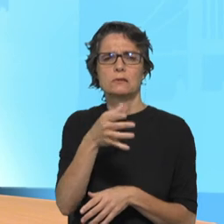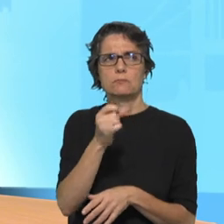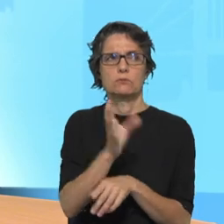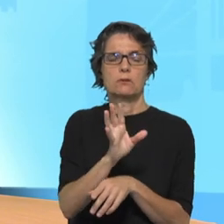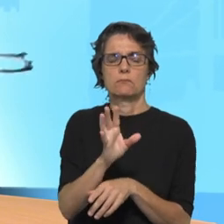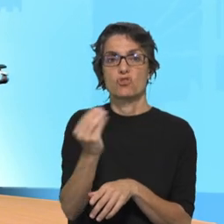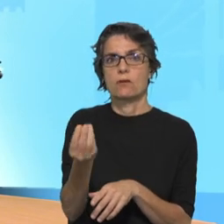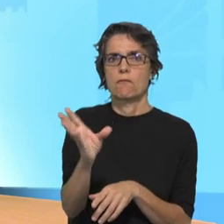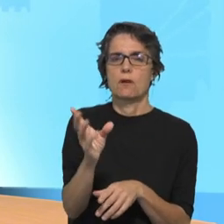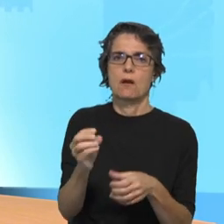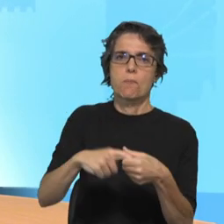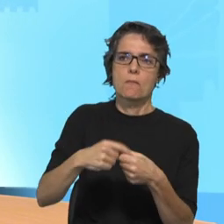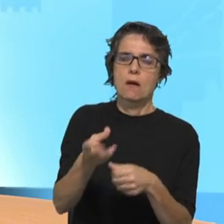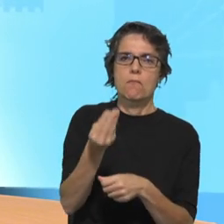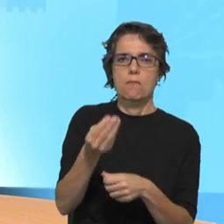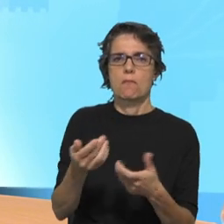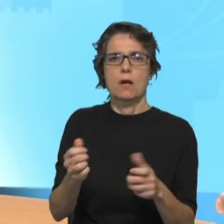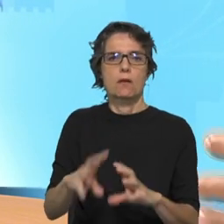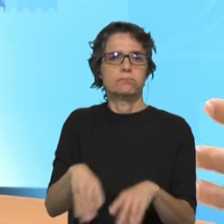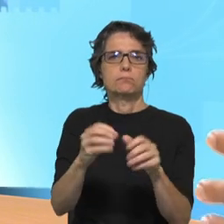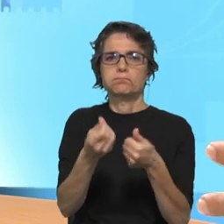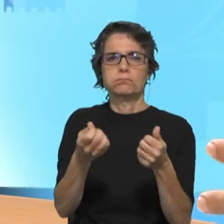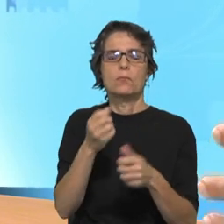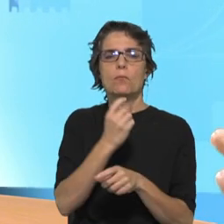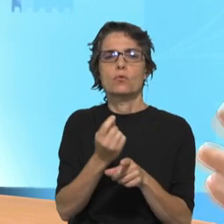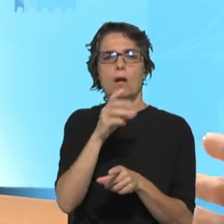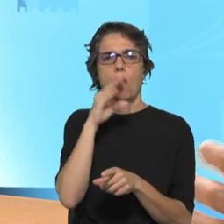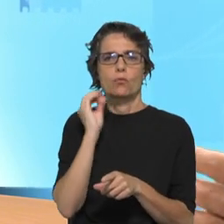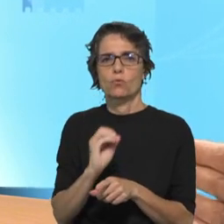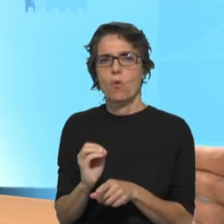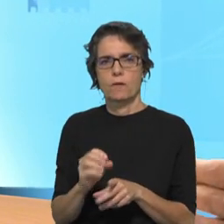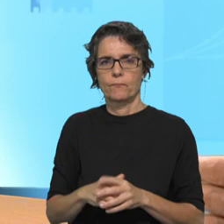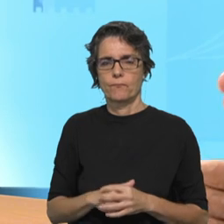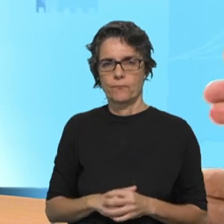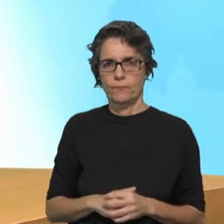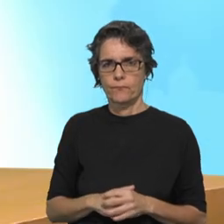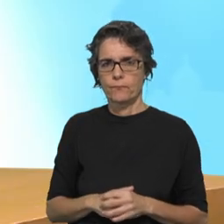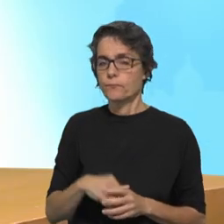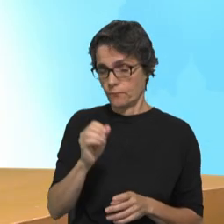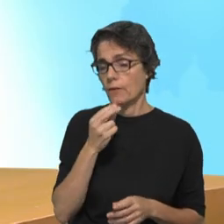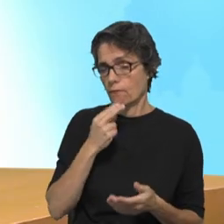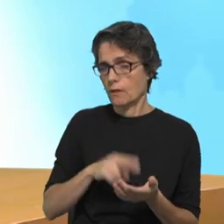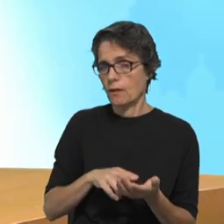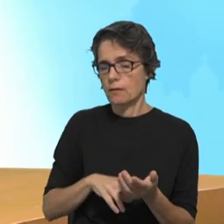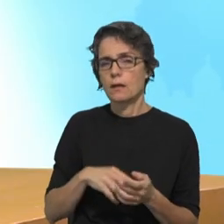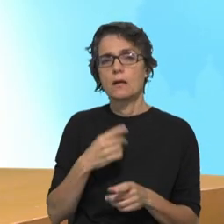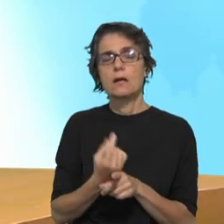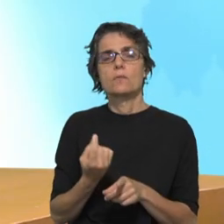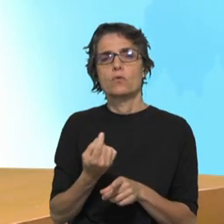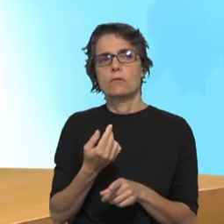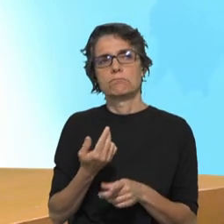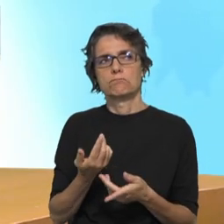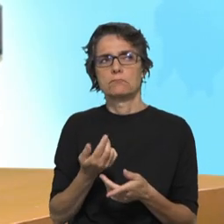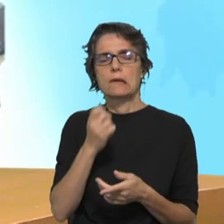jovens ou não podem crescer porque não têm adultos, têm os dirigentes. Exatamente, porque os dirigentes, os adultos,